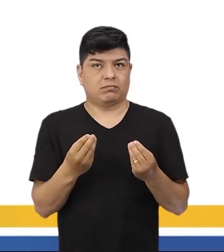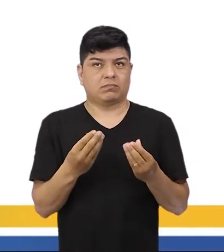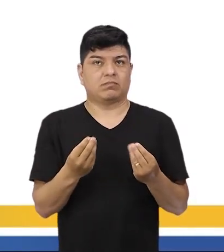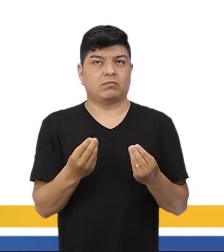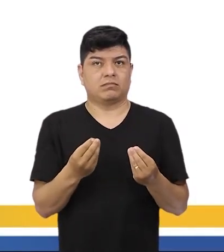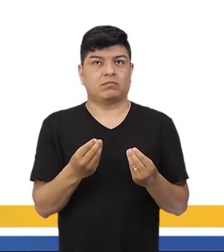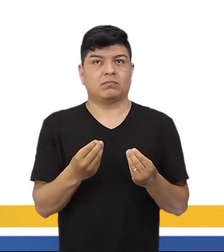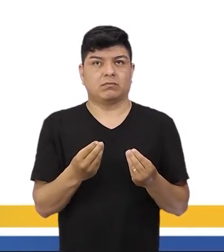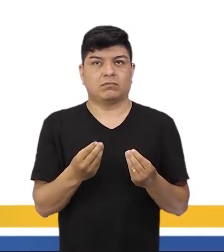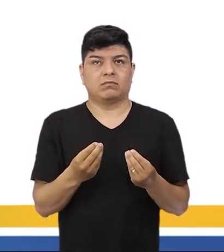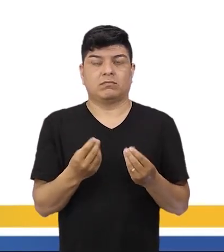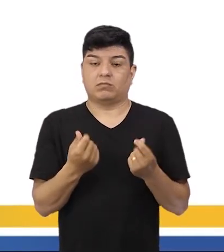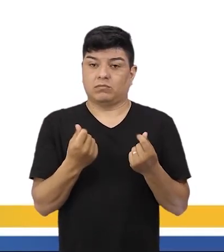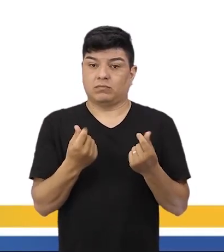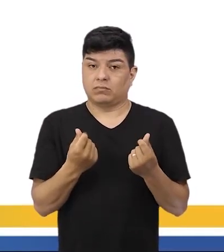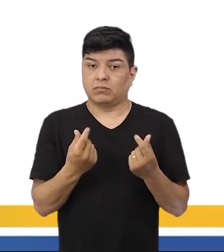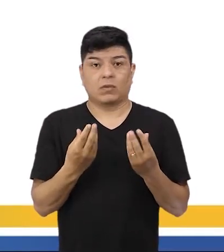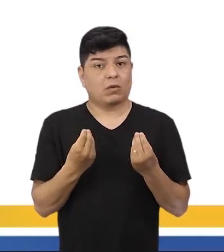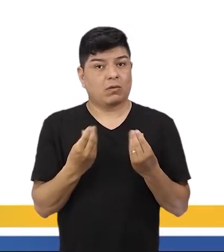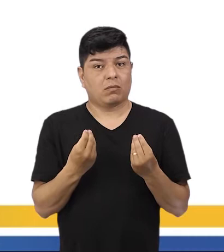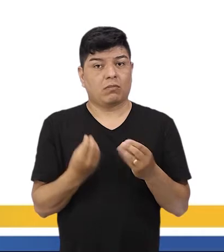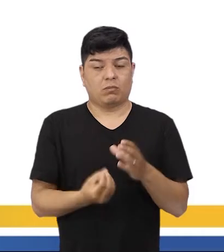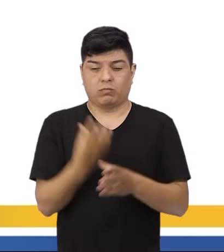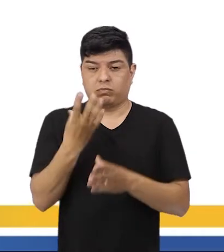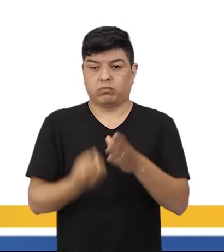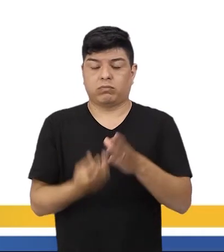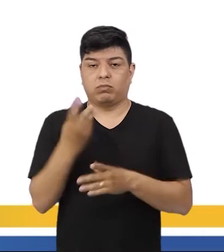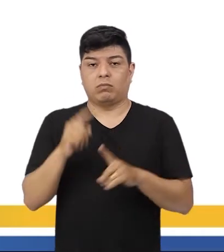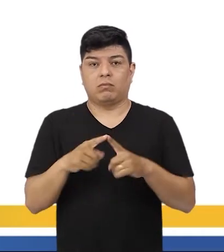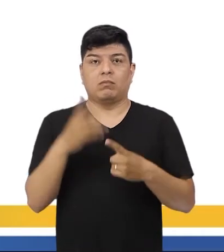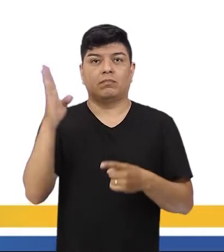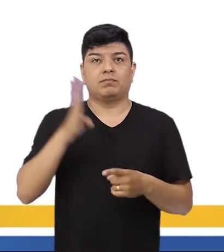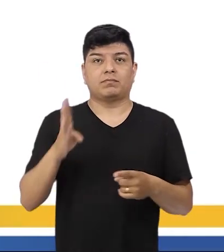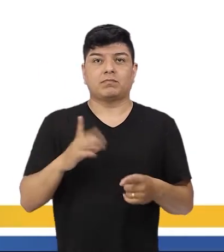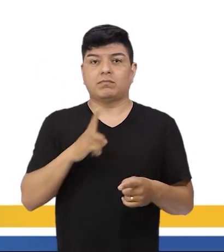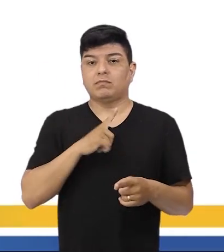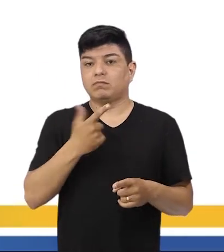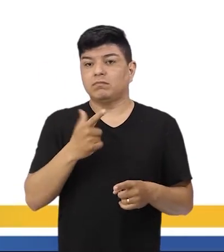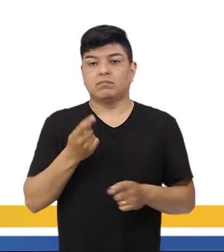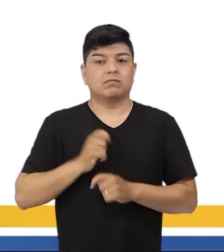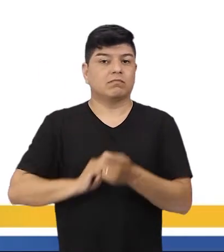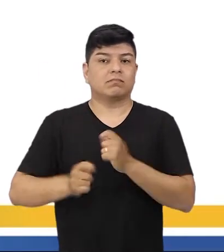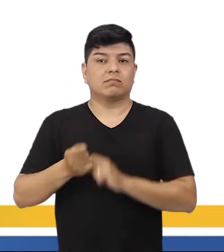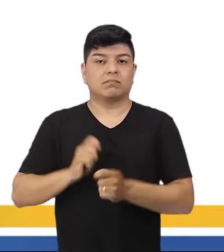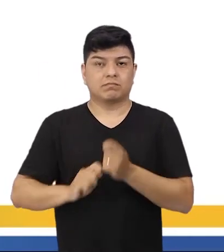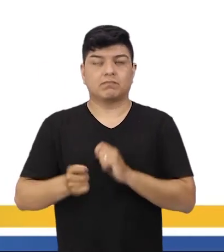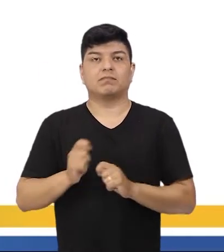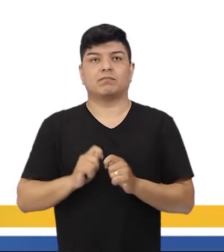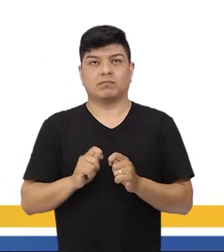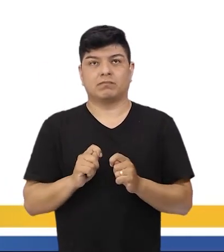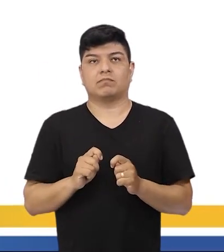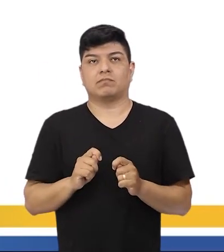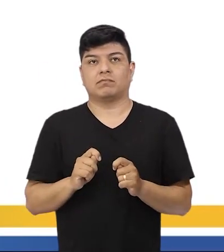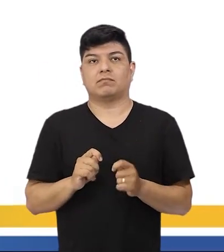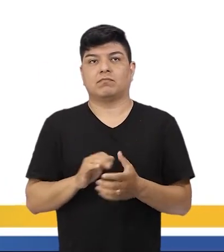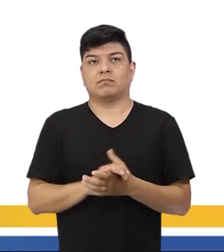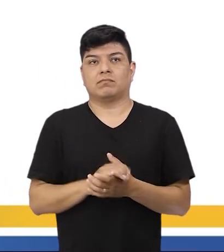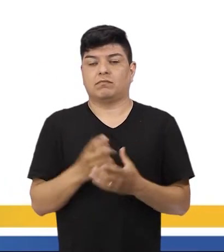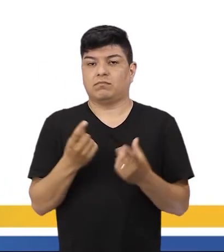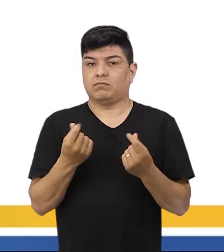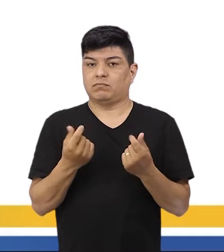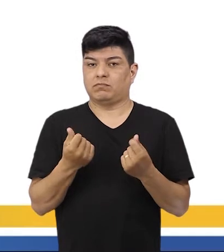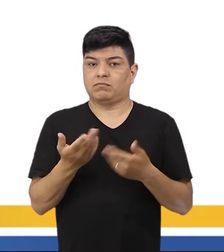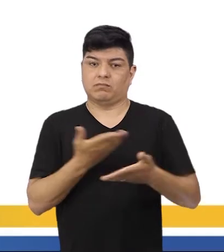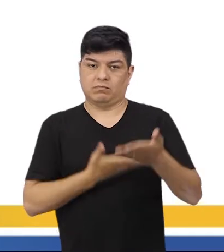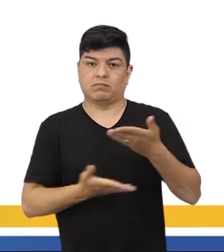Muito dinheiro em espécie, só que aí o Brasil, ele não tinha economia correspondente a esse